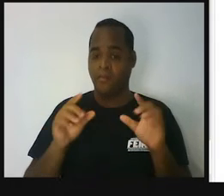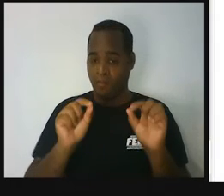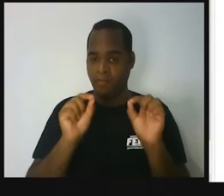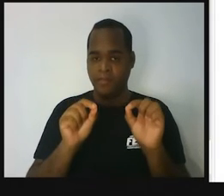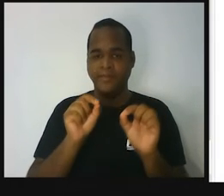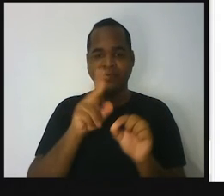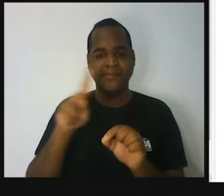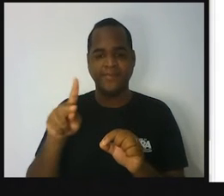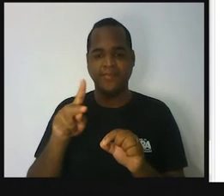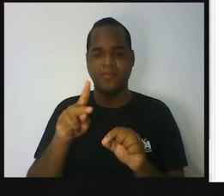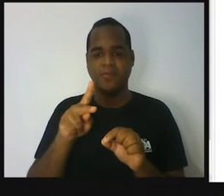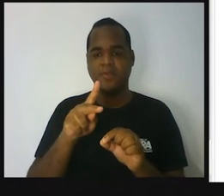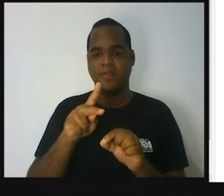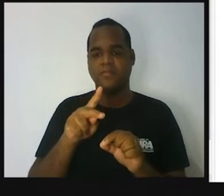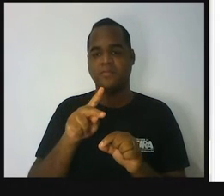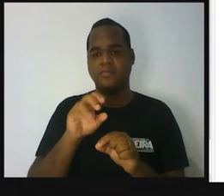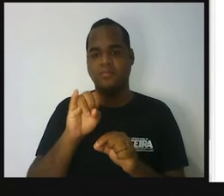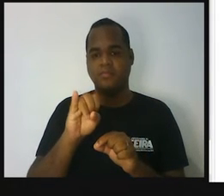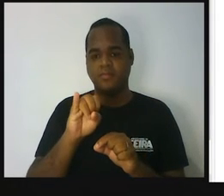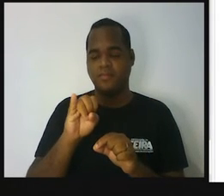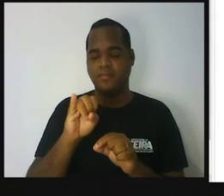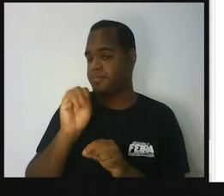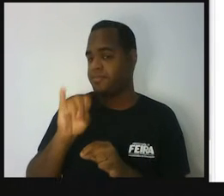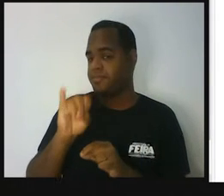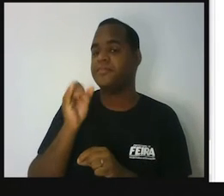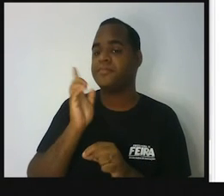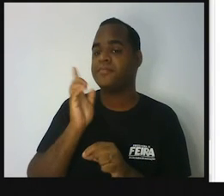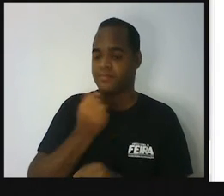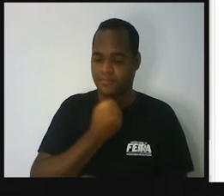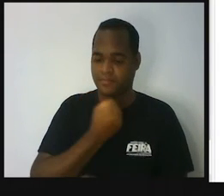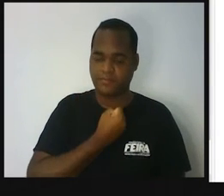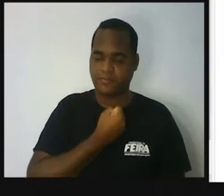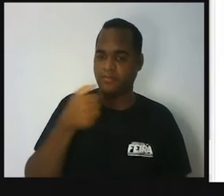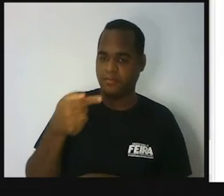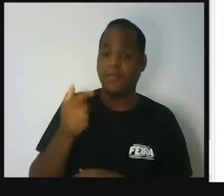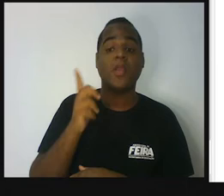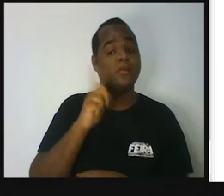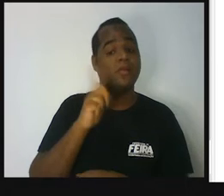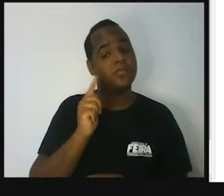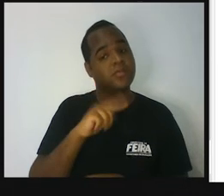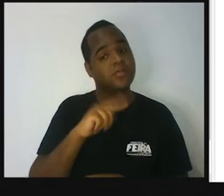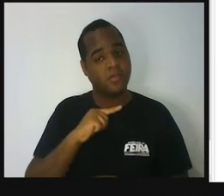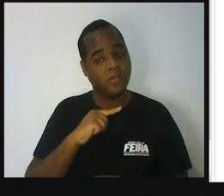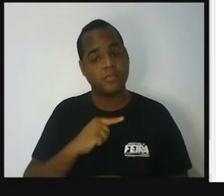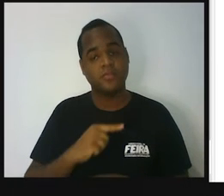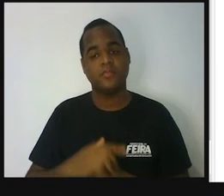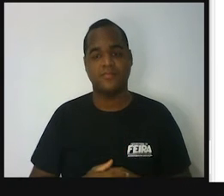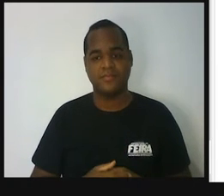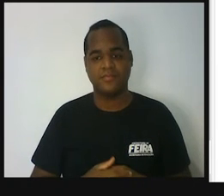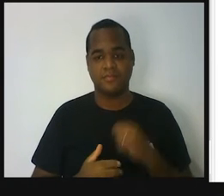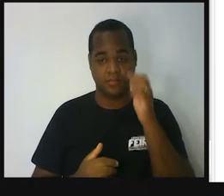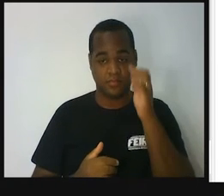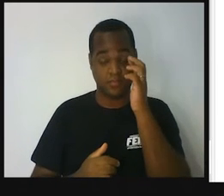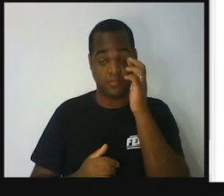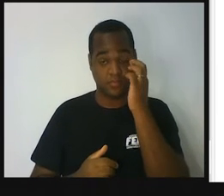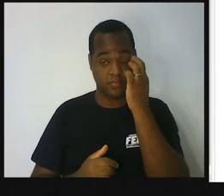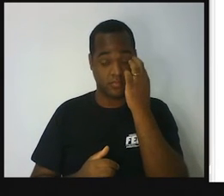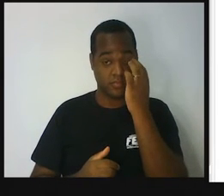Se ela jogar o dadinho e sair o número 7, ela ganha. Quer ver só? Vamos contar?